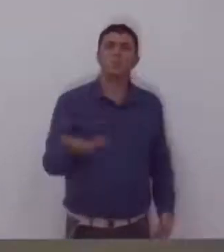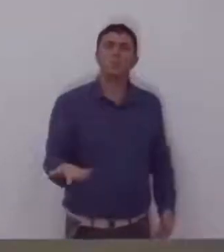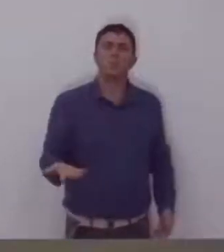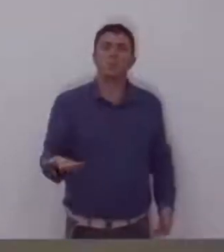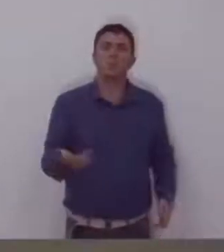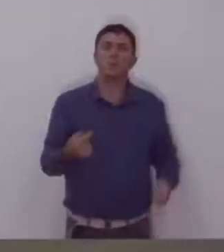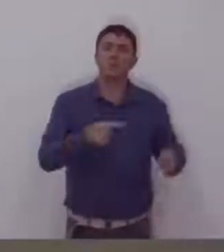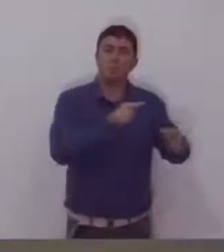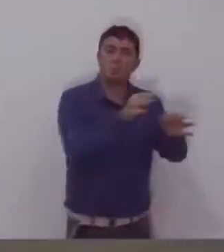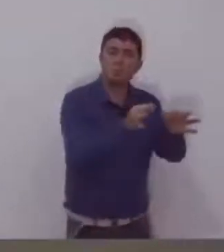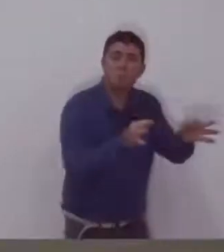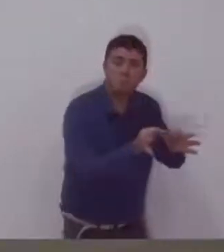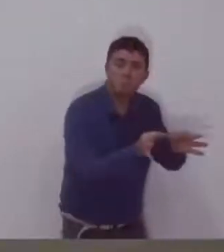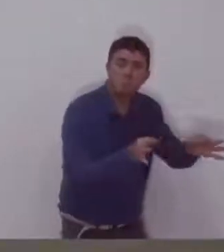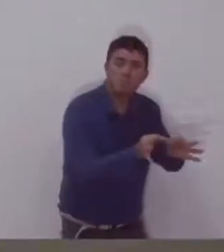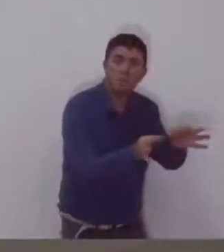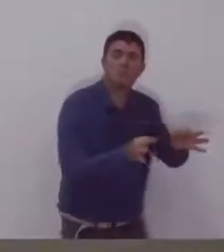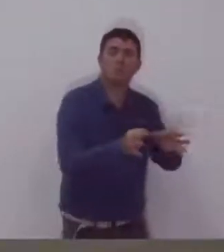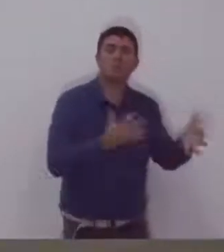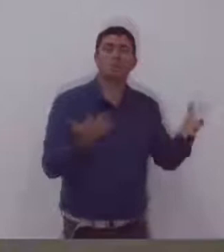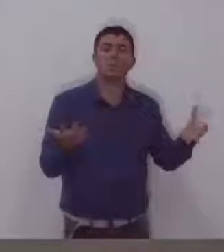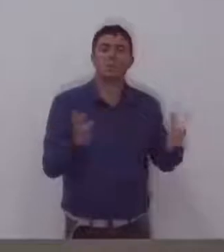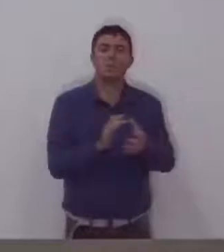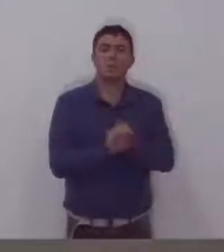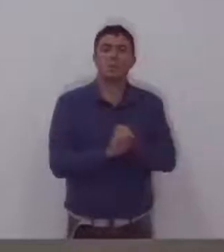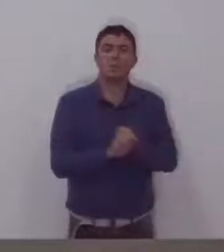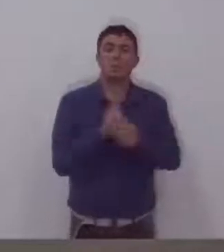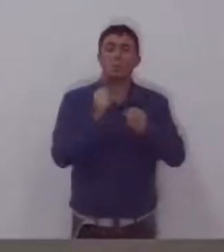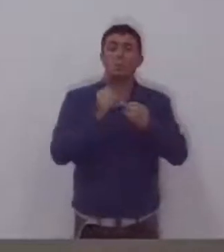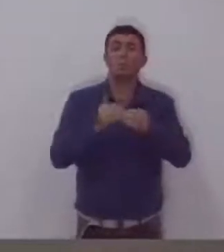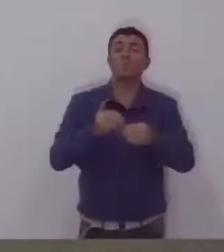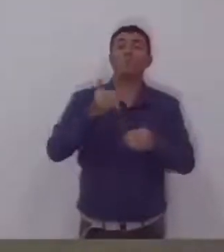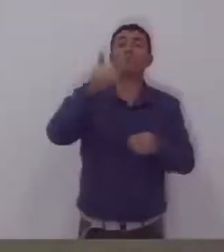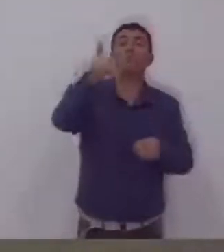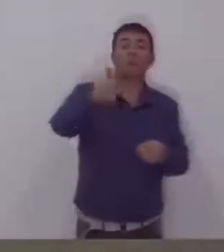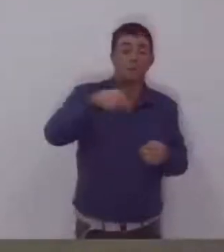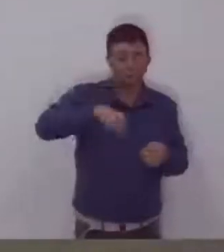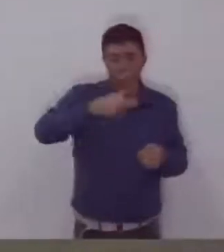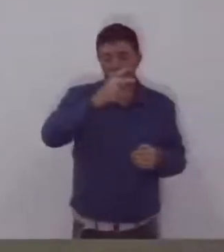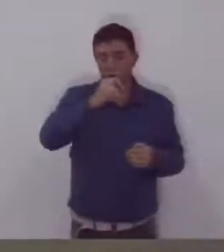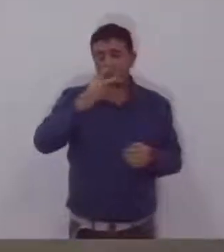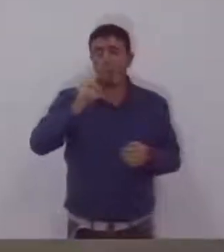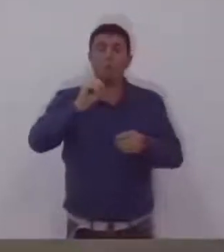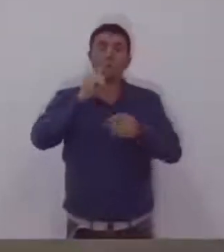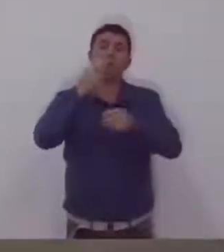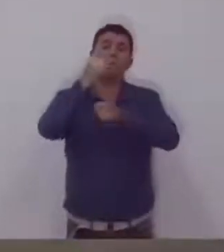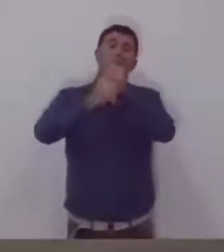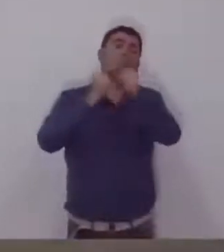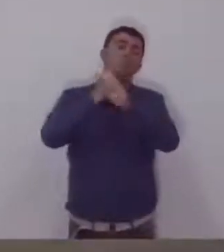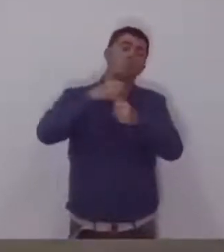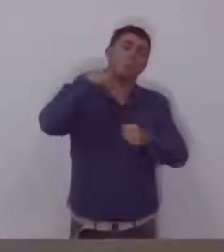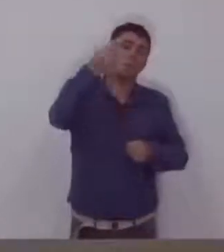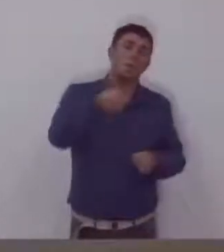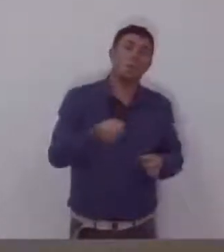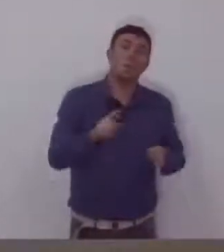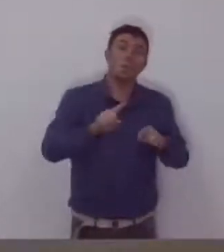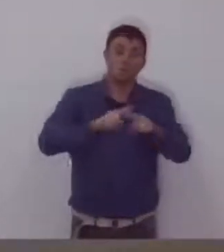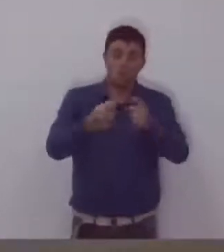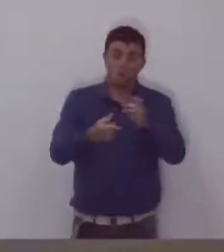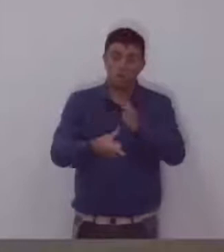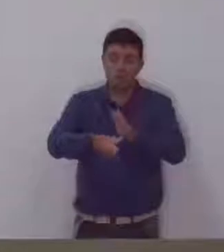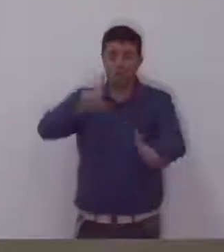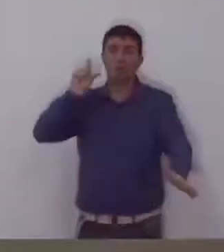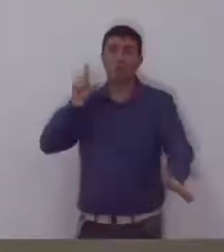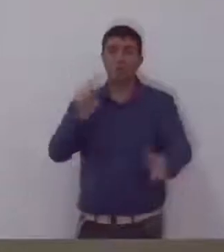planejamento, como falei, que seja para o final do ano, decorrer do ano, ou para ano que vem, mas deixar uma coisa planejada.